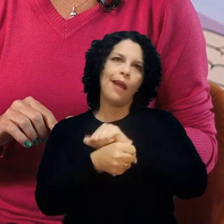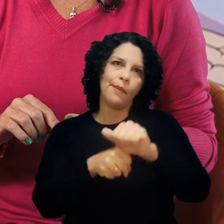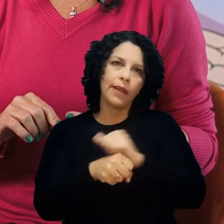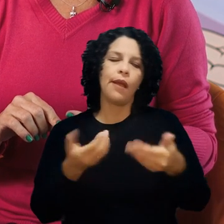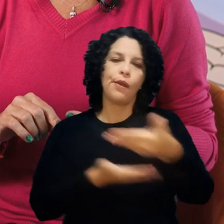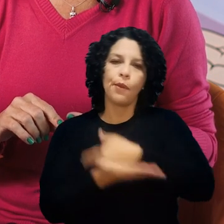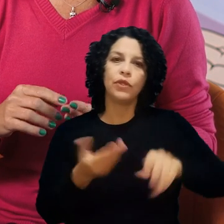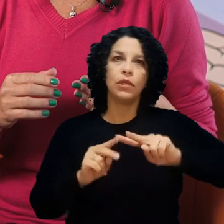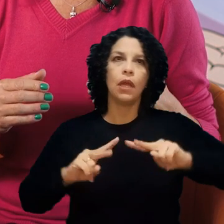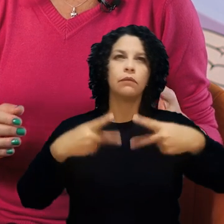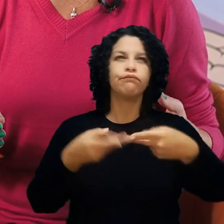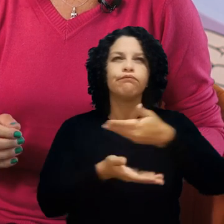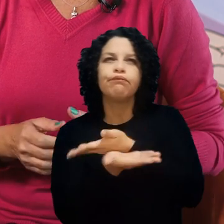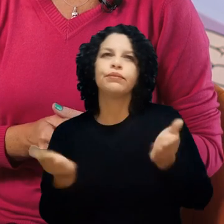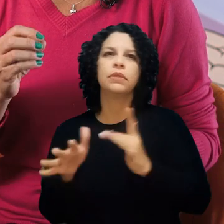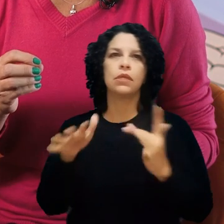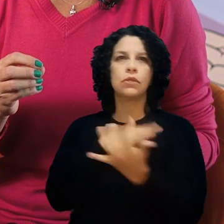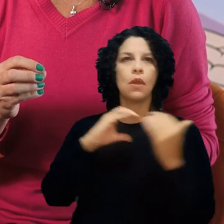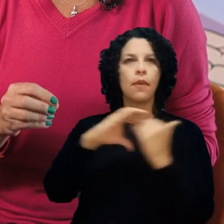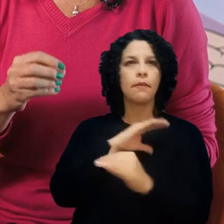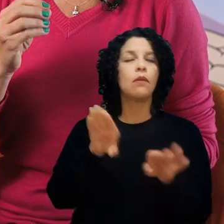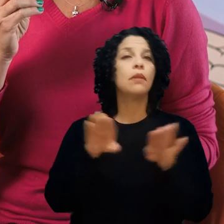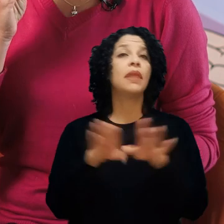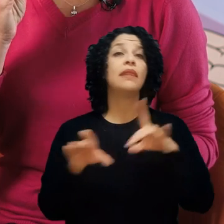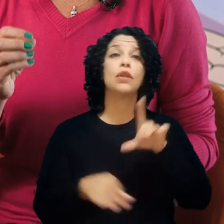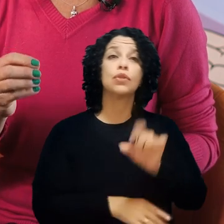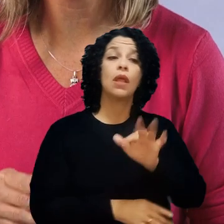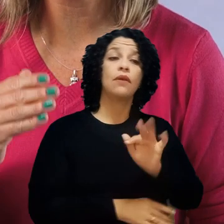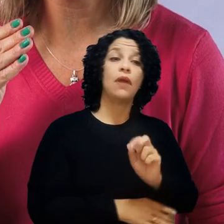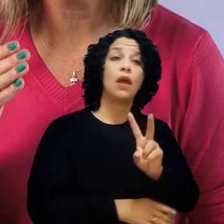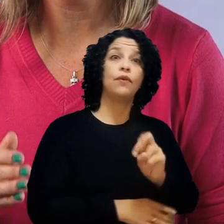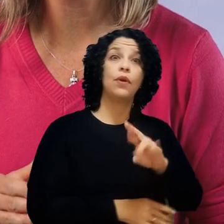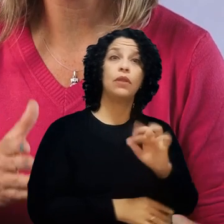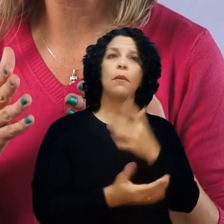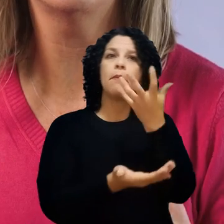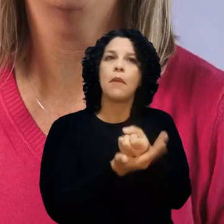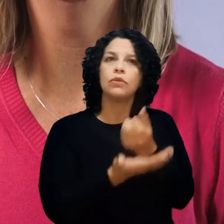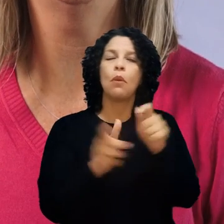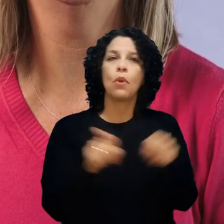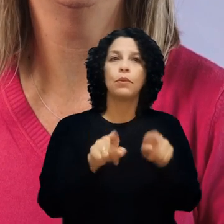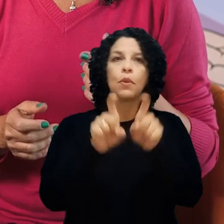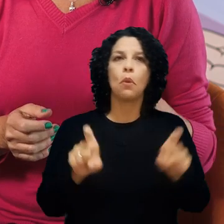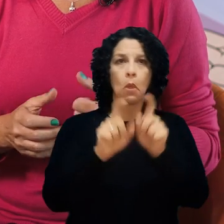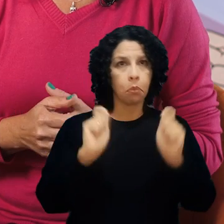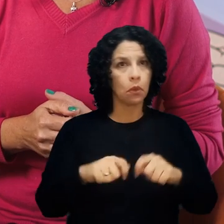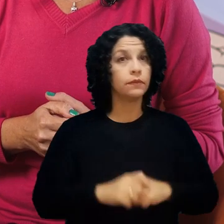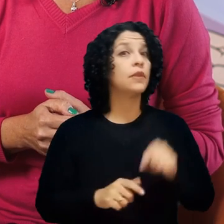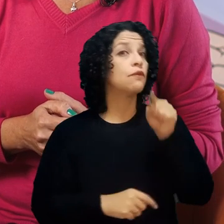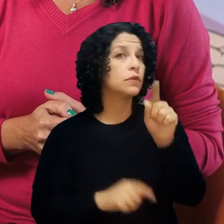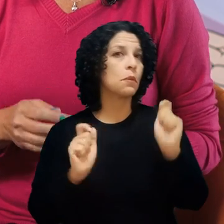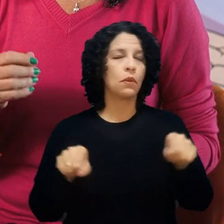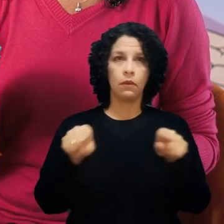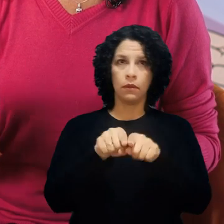compartilhar nas mídias sociais ou por e-mail, favoritar ou até mesmo fazer o download para o seu computador. Ah, você